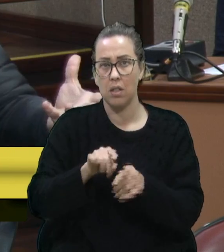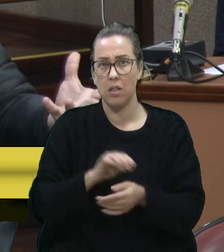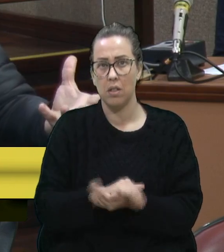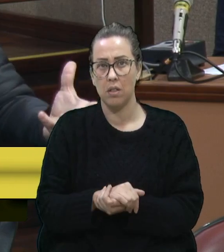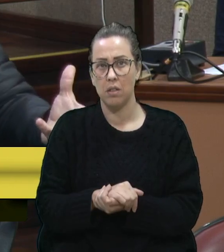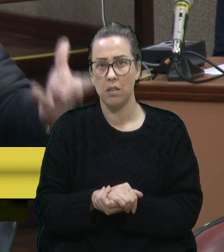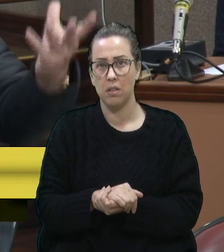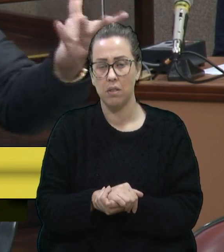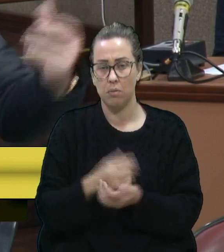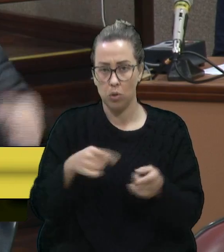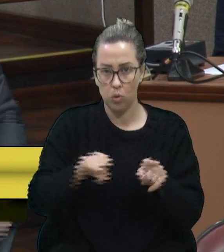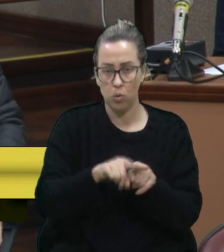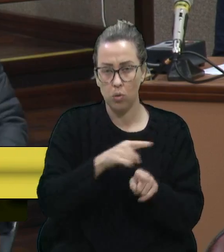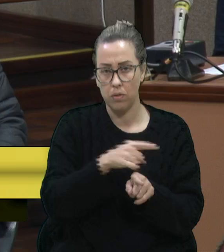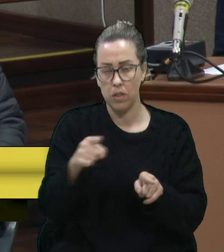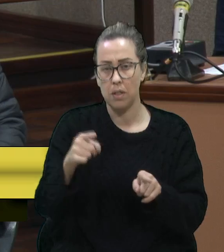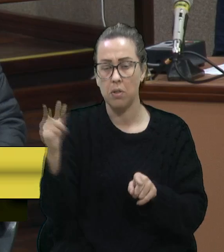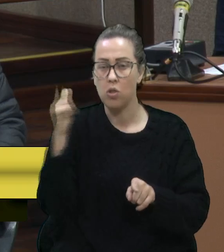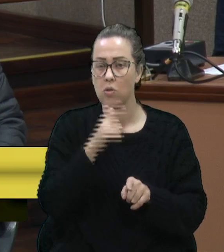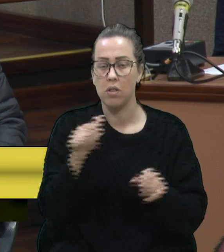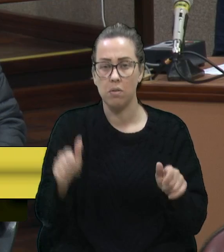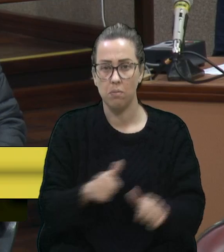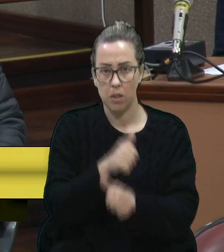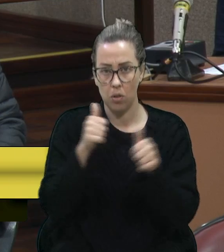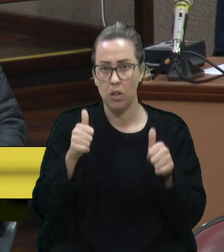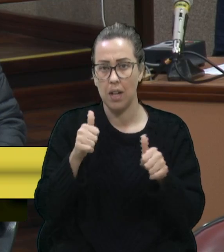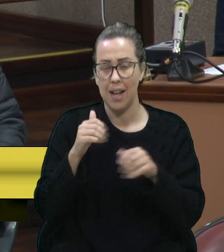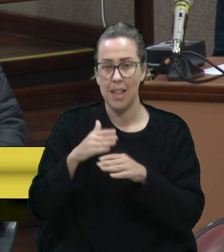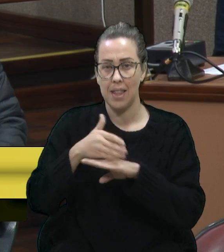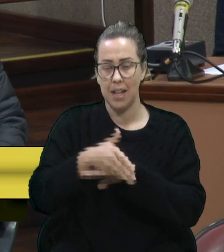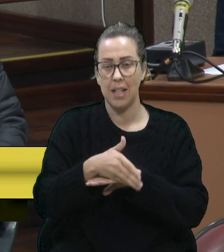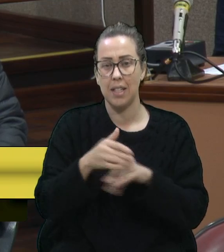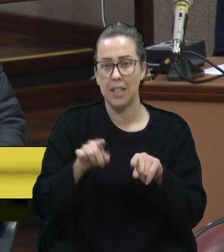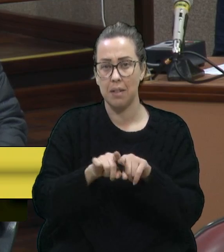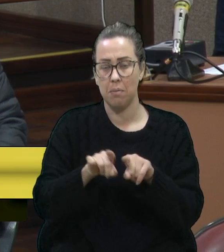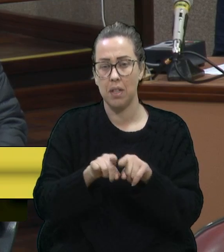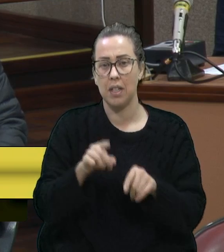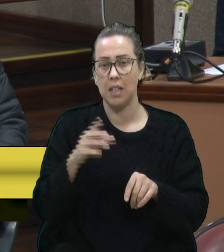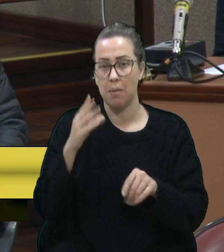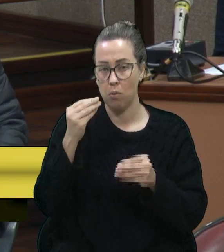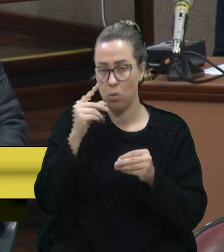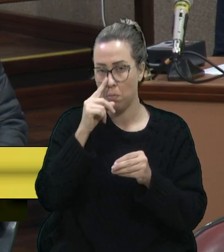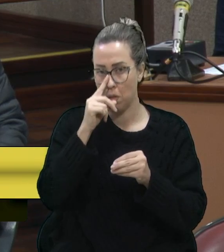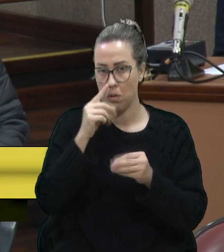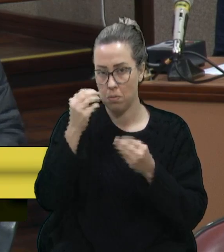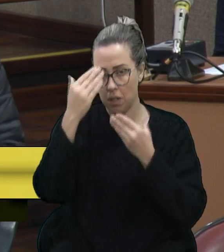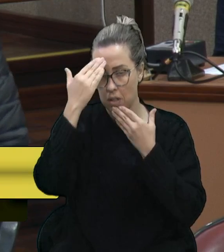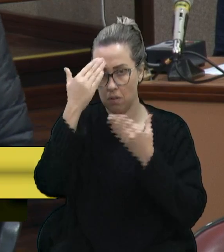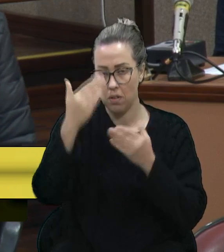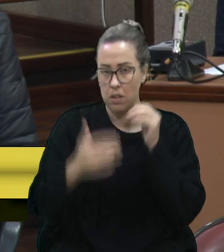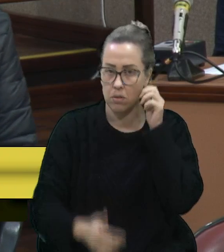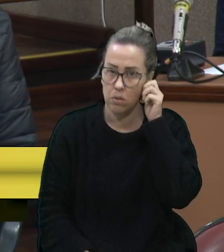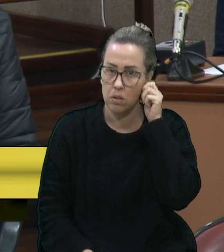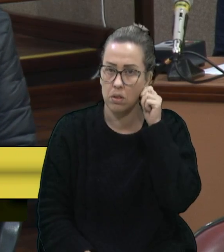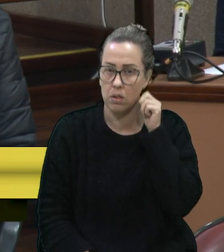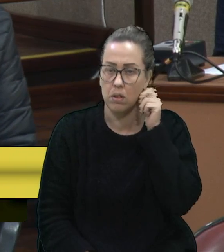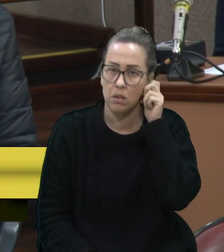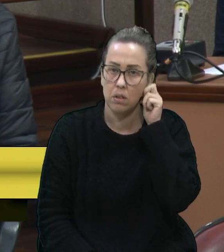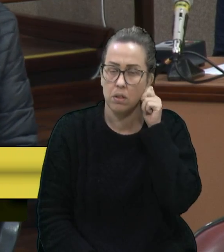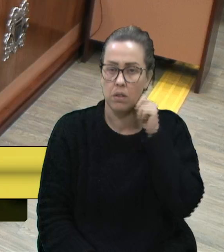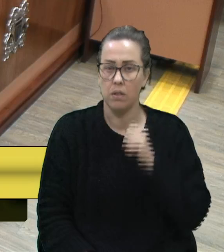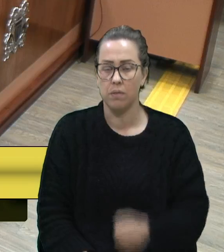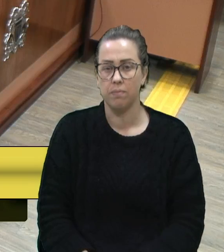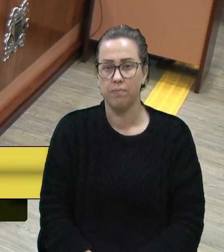somo a vocês, para conseguir que nós melhoramos aquela entrada, que lá está muito perigoso. Obrigado, vereador. Agradeço por essas considerações,